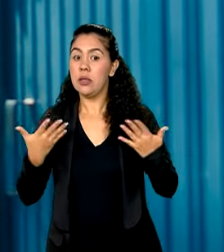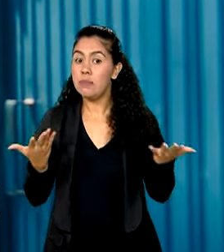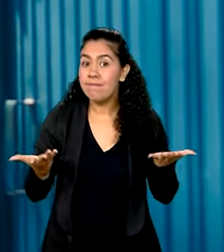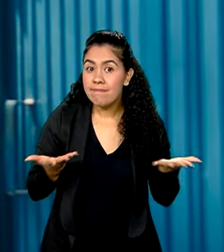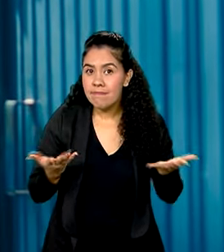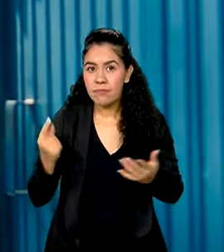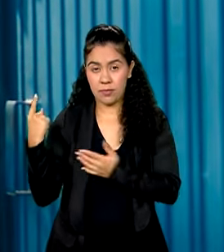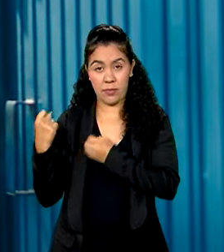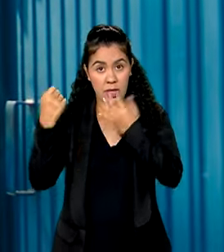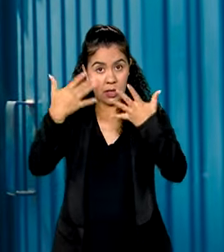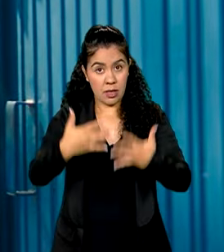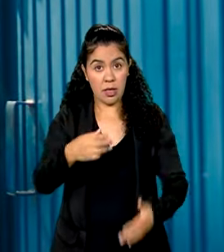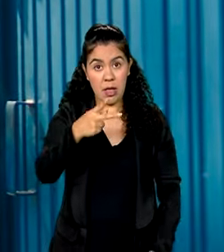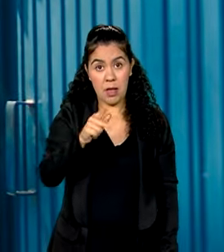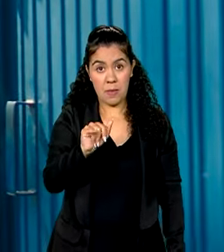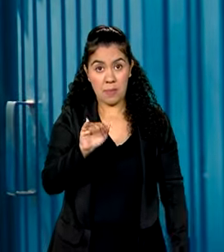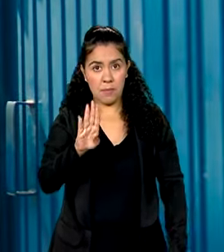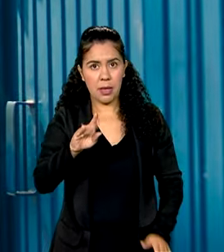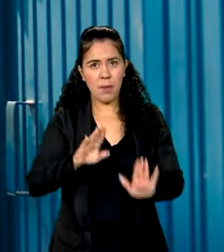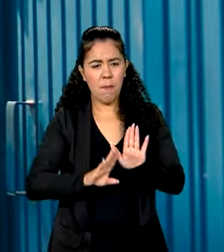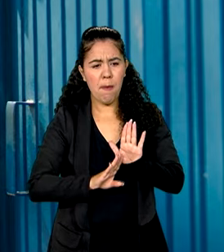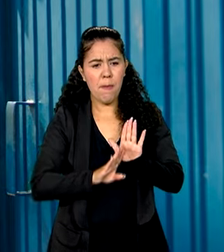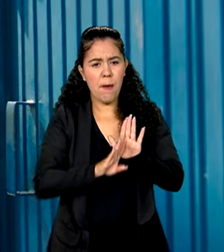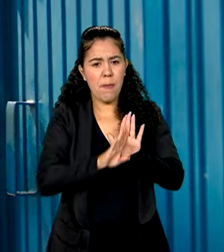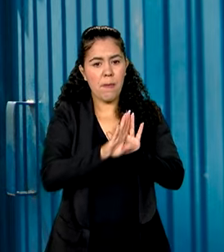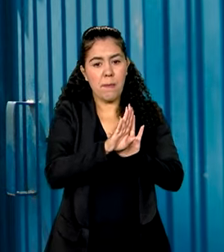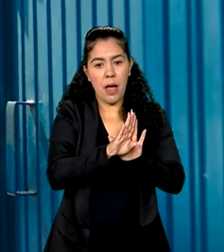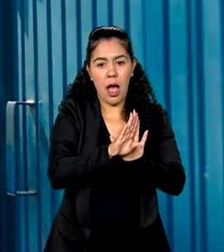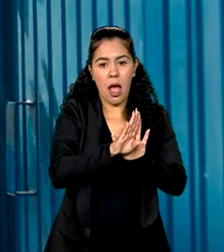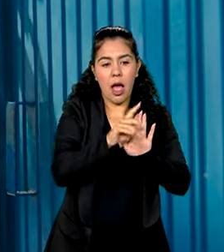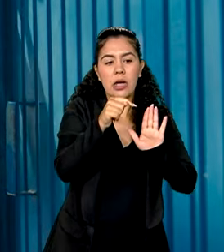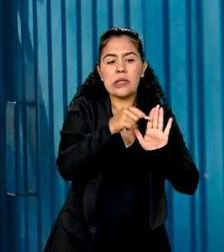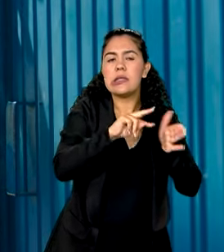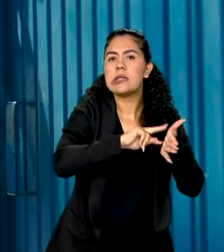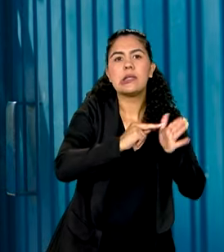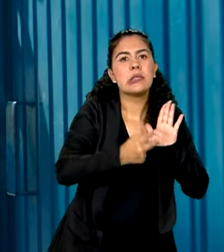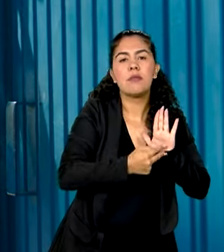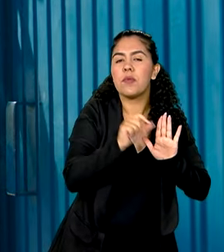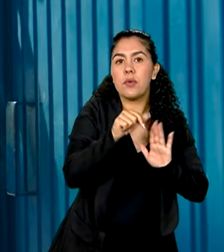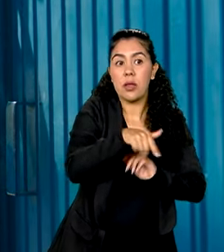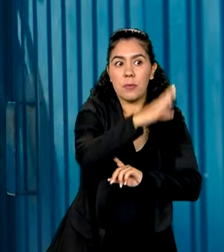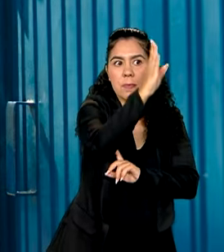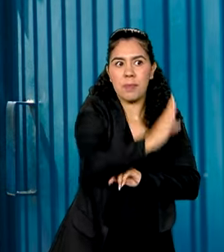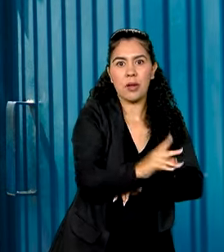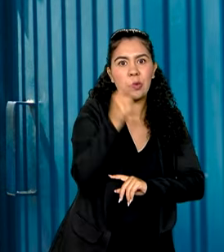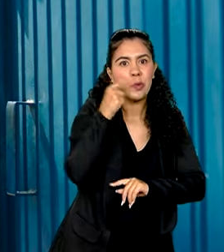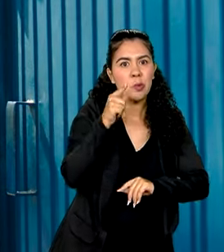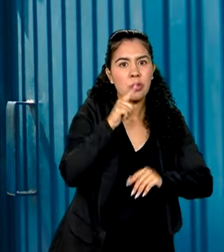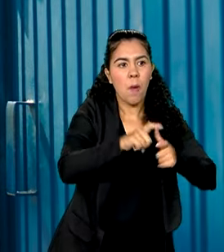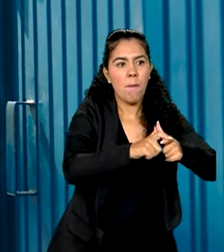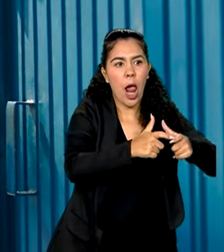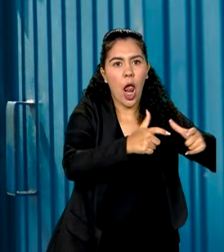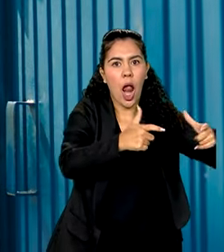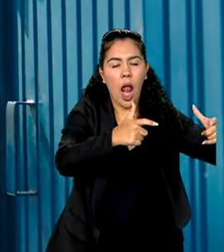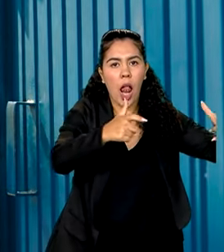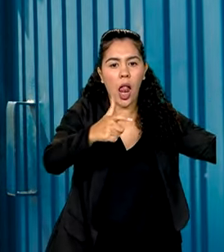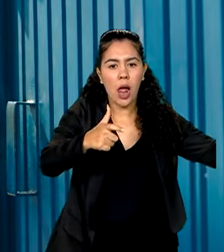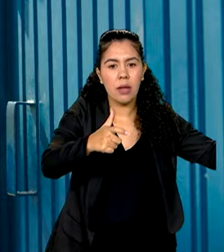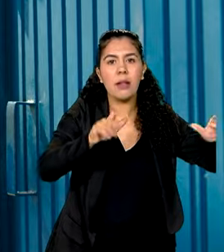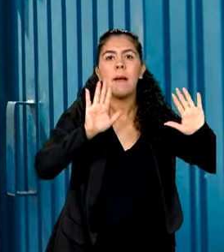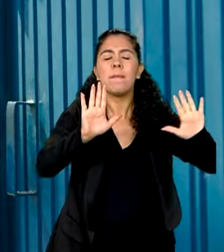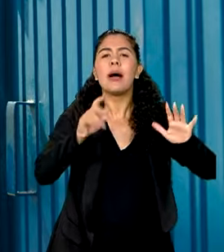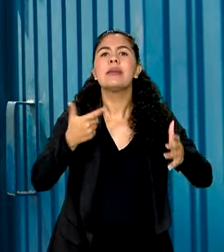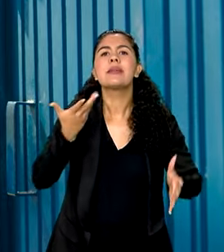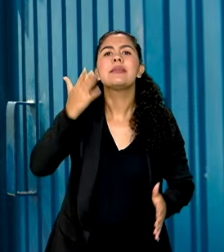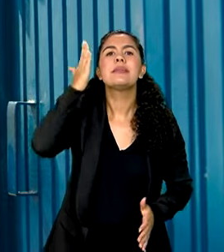tem crescido acima do esperado no Brasil. Quando ele aumenta, isso quer dizer que o país cresceu. Mas o ponto exato é saber